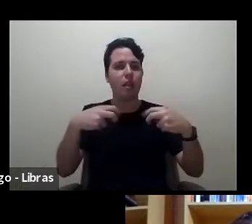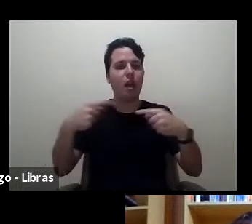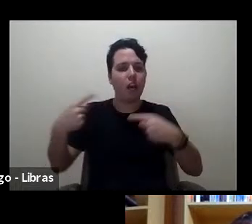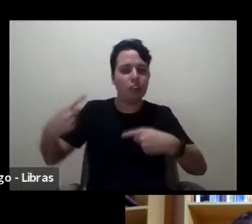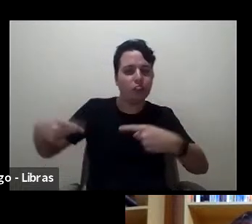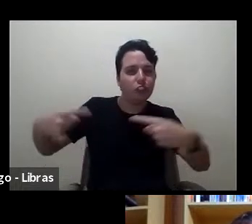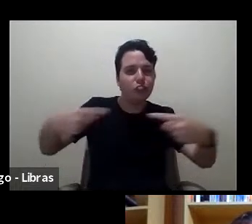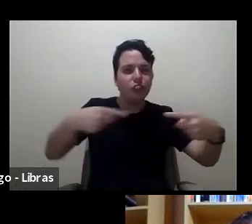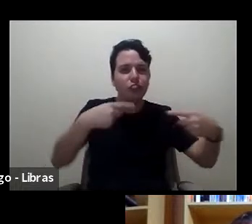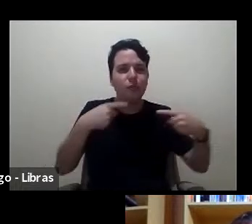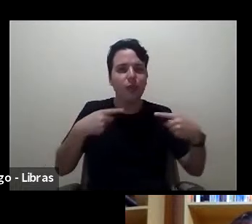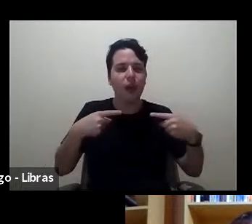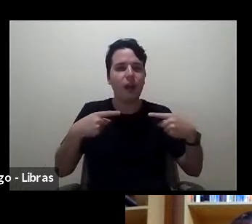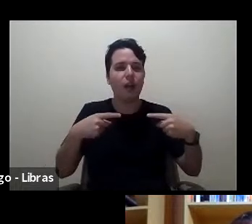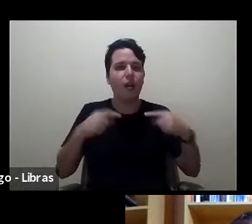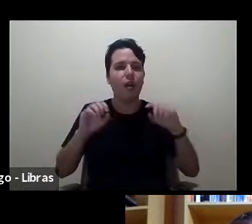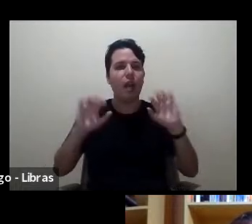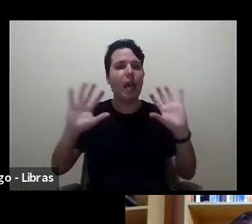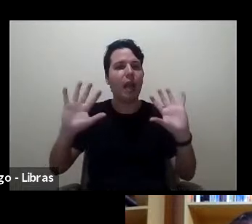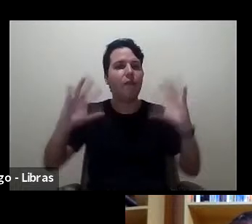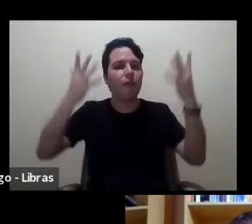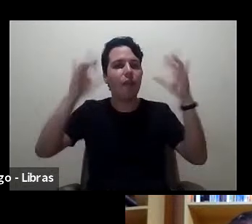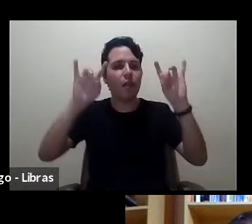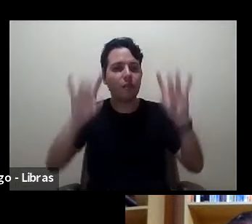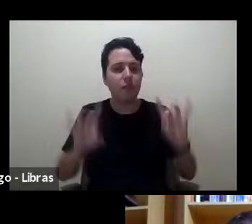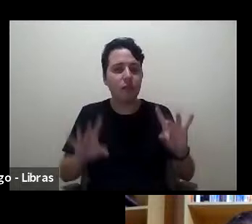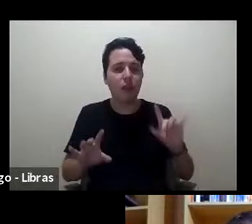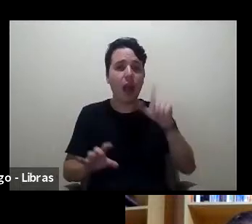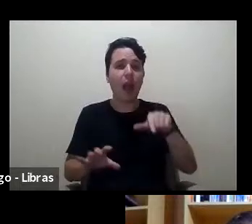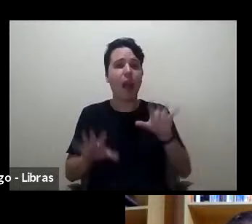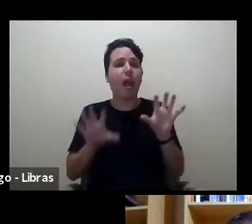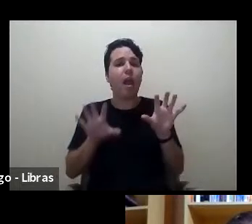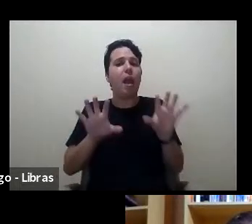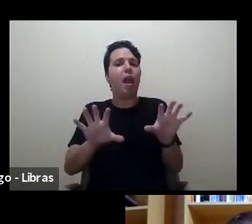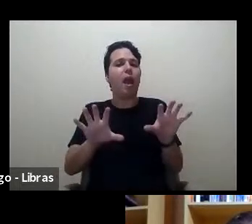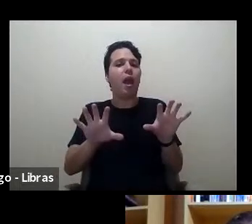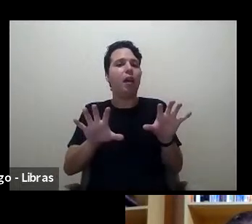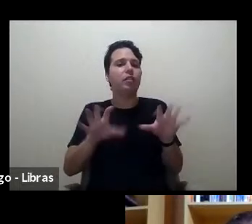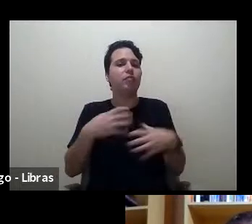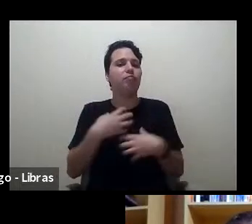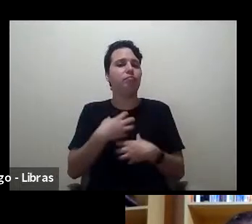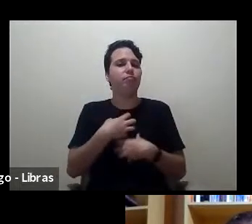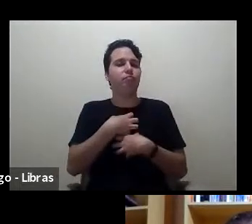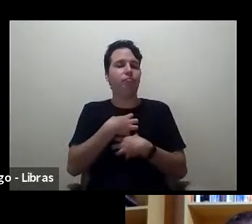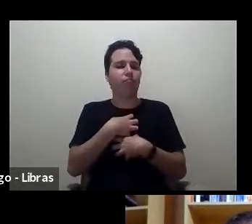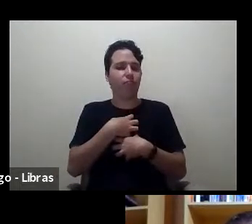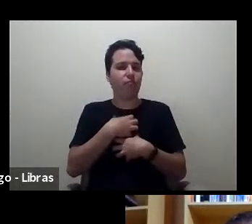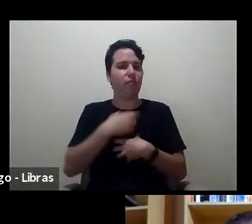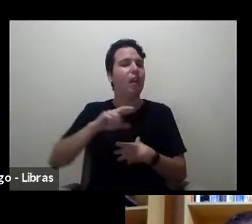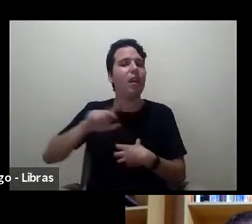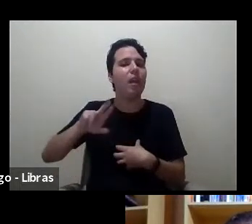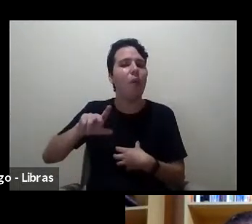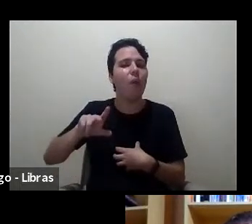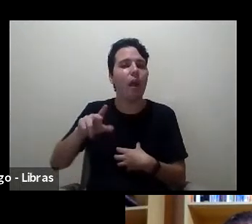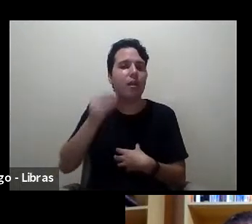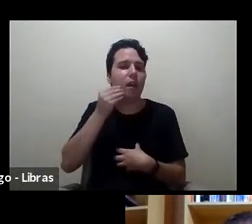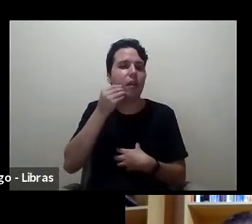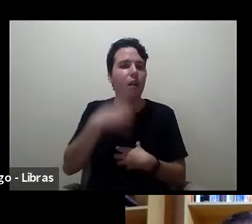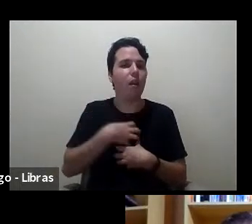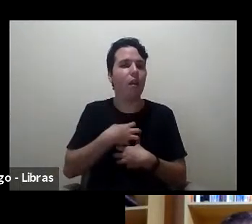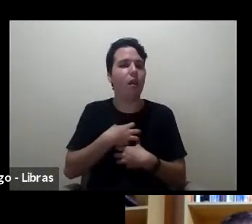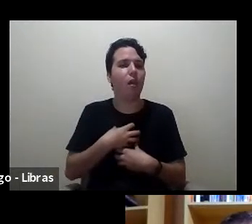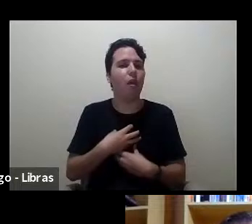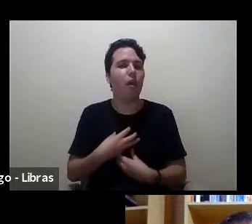coisas desse tipo é com este espírito é para não deixarmos morrer essa chama